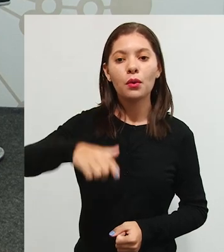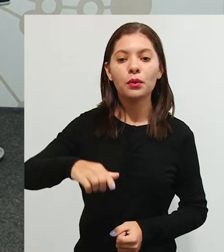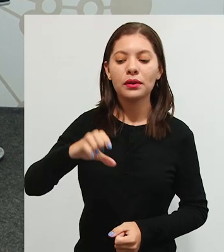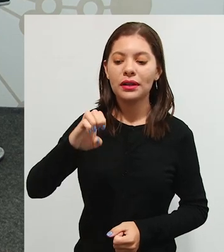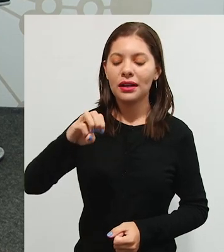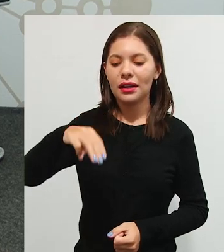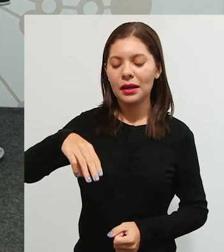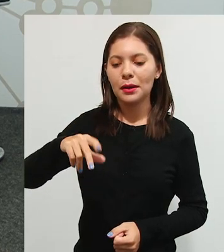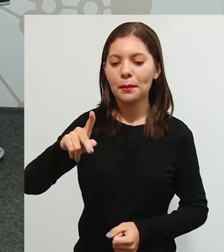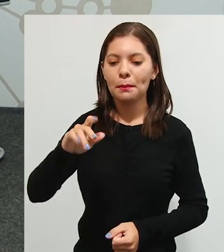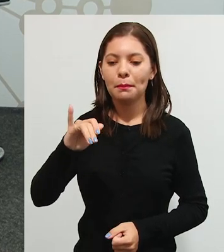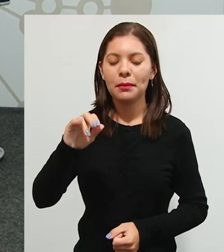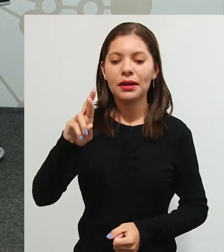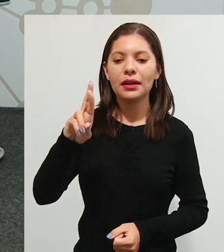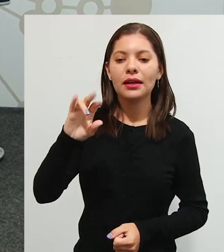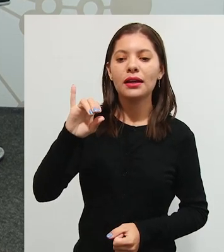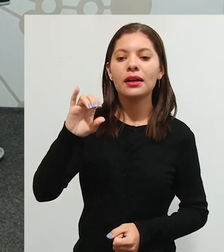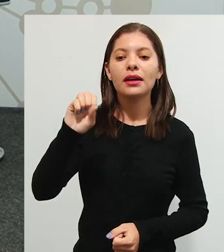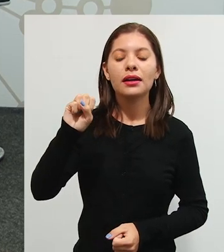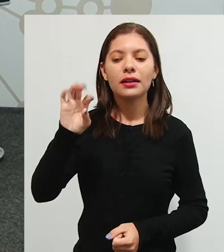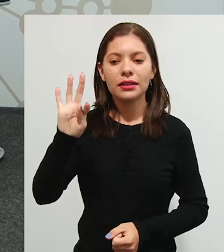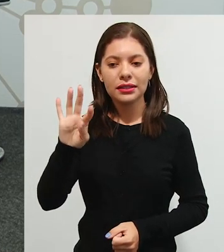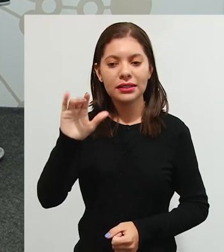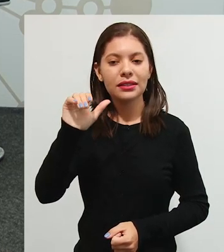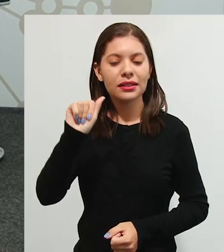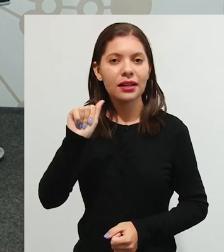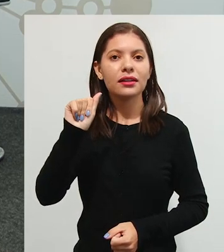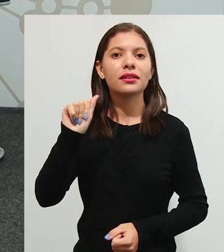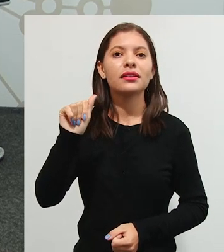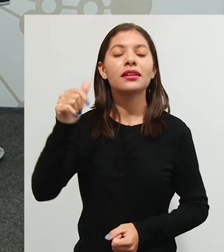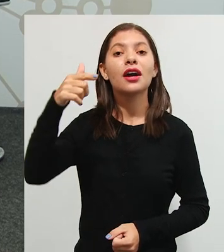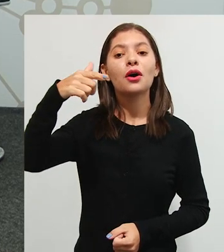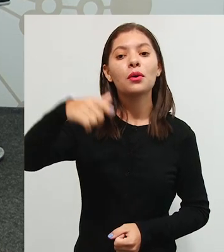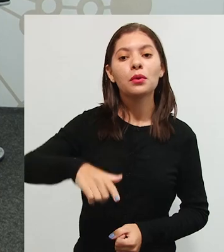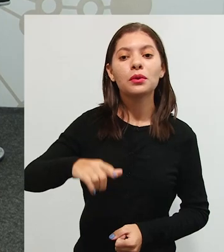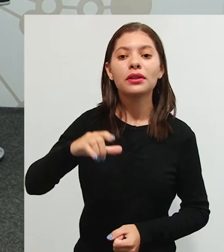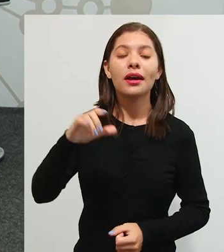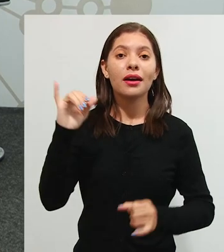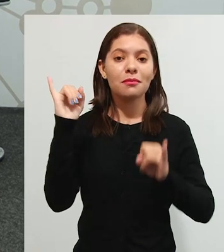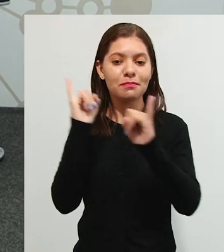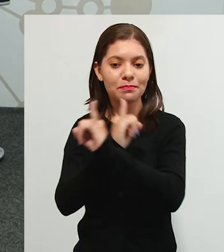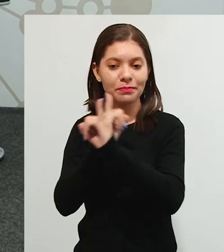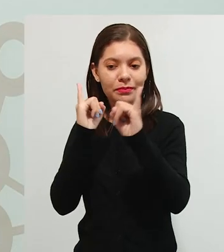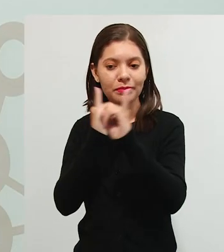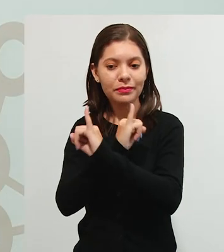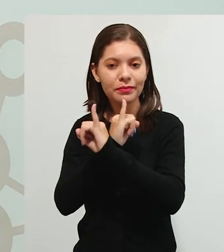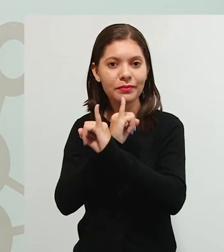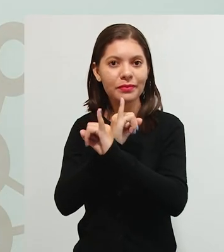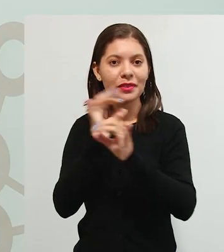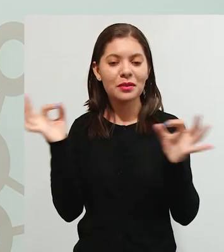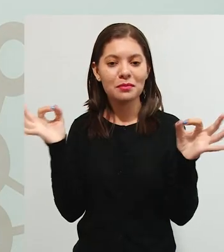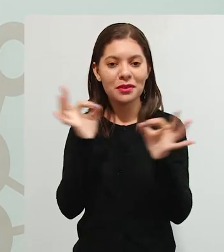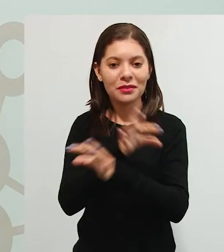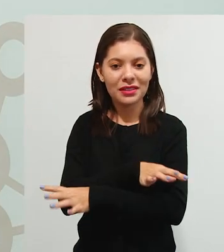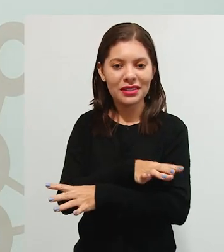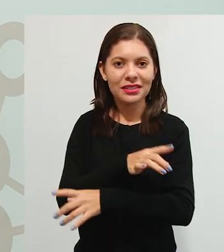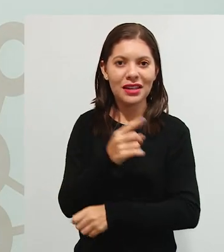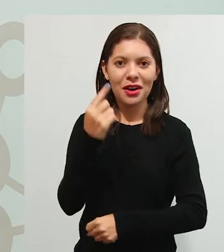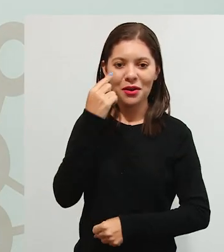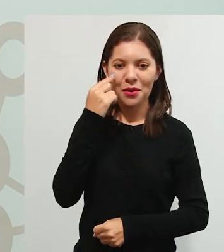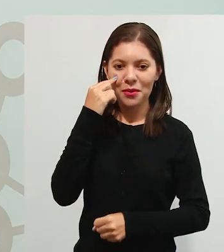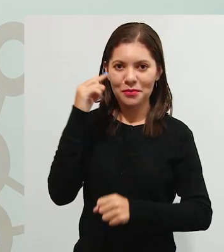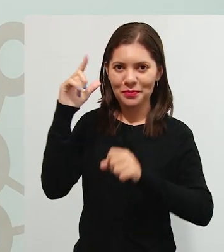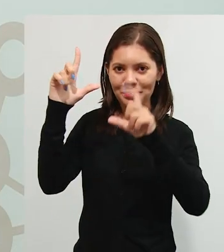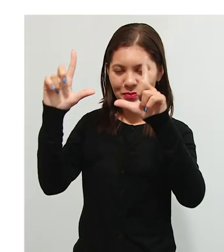Isso. Interacionista. E interacionista. E pra finalizar, a gente vai deixar aqui um quadrinho pra vocês,